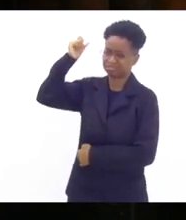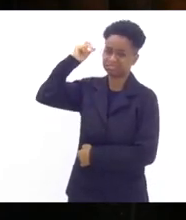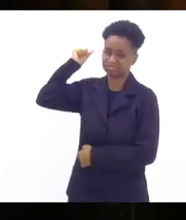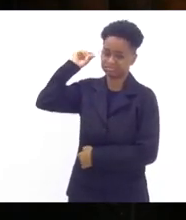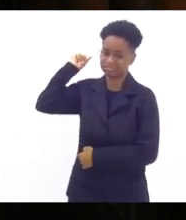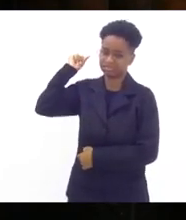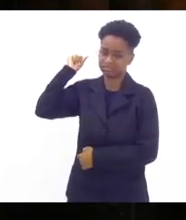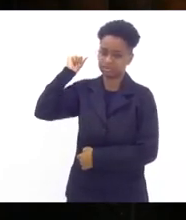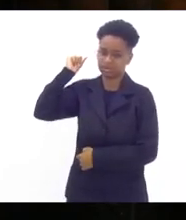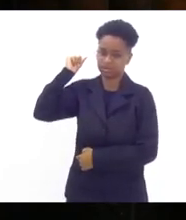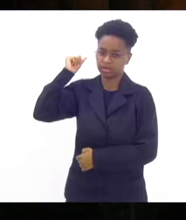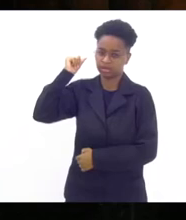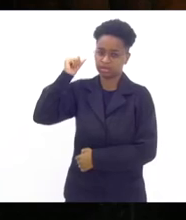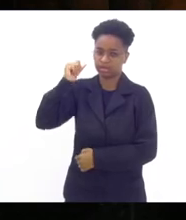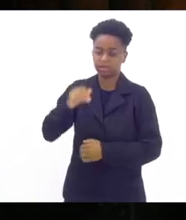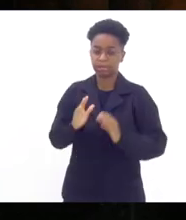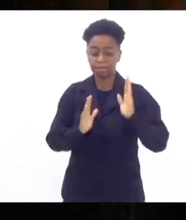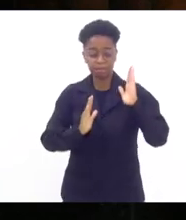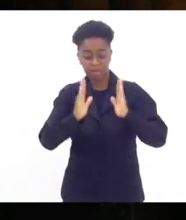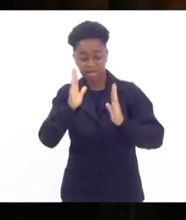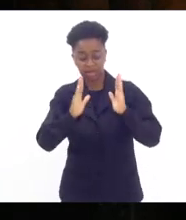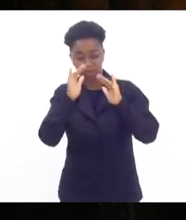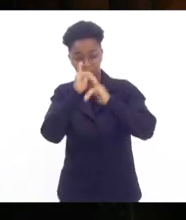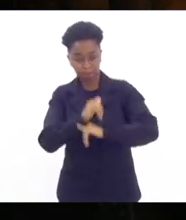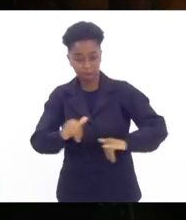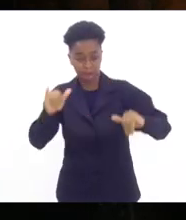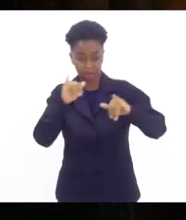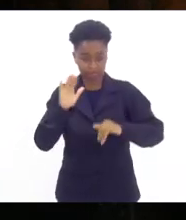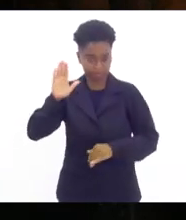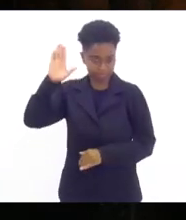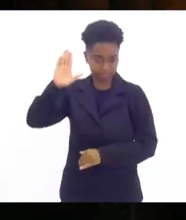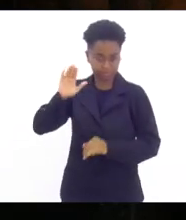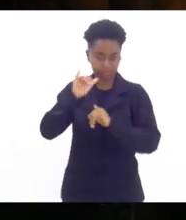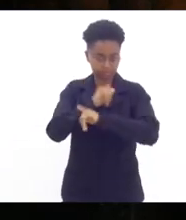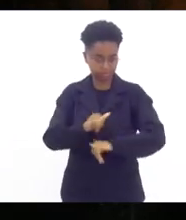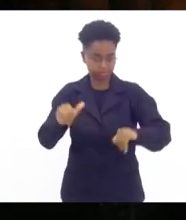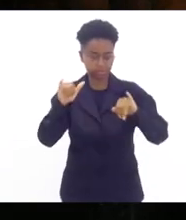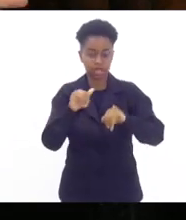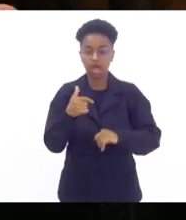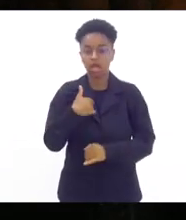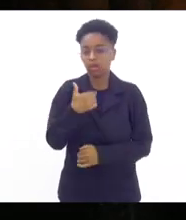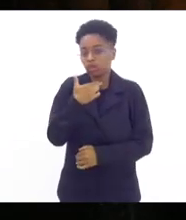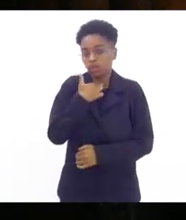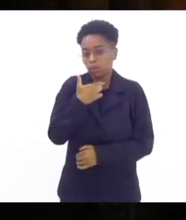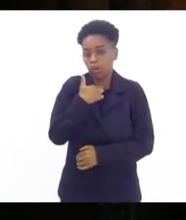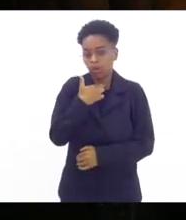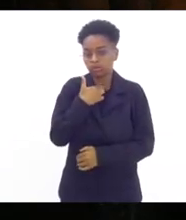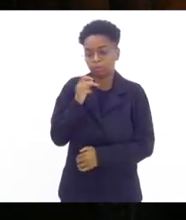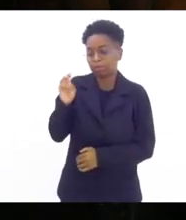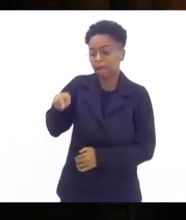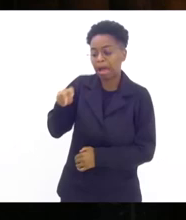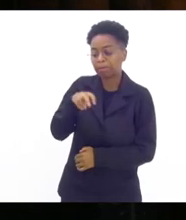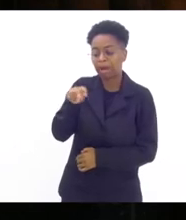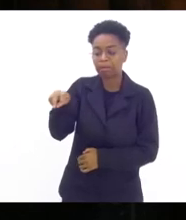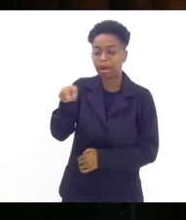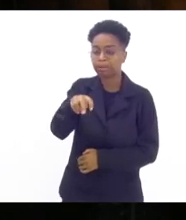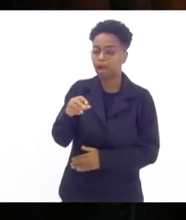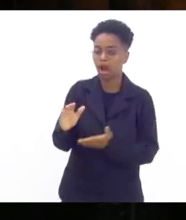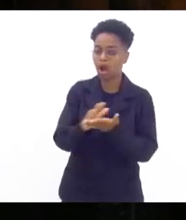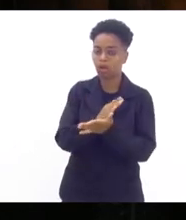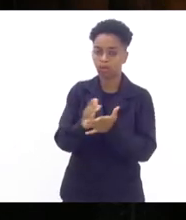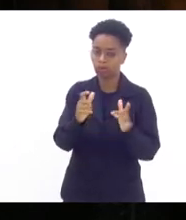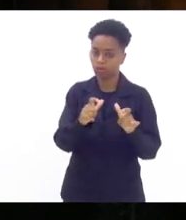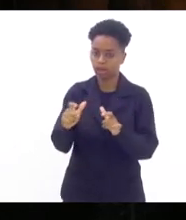que em períodos de campanha ou fora de campanha eu não posso transitar em determinadas áreas